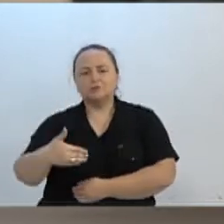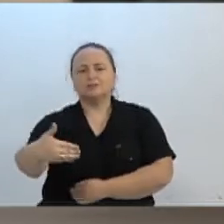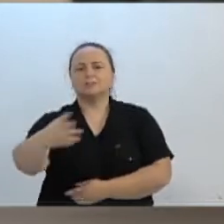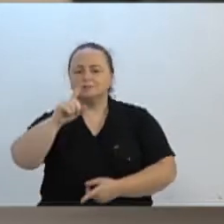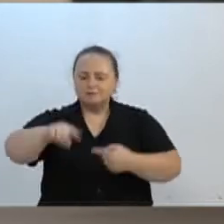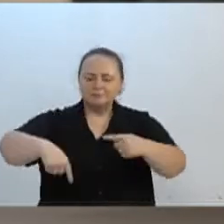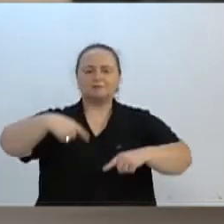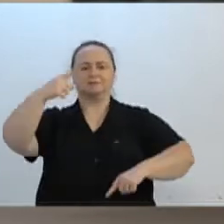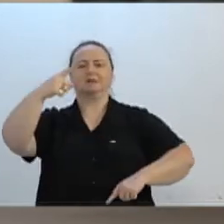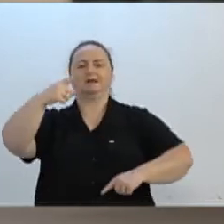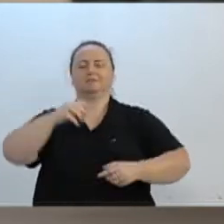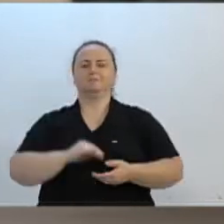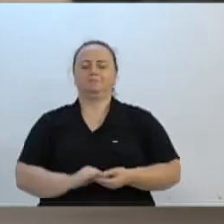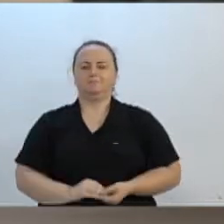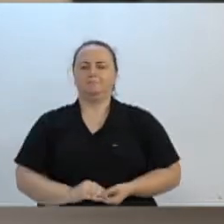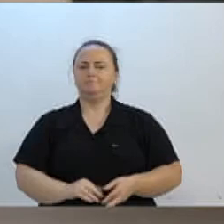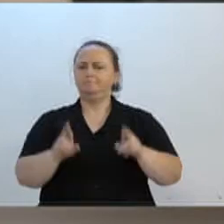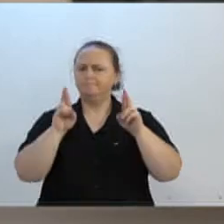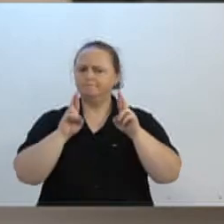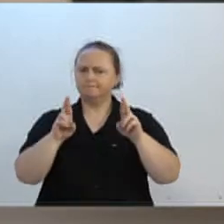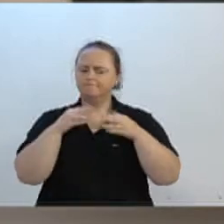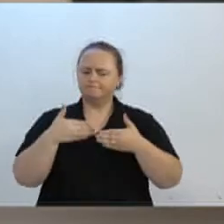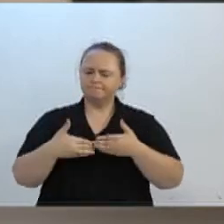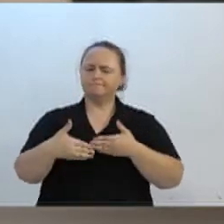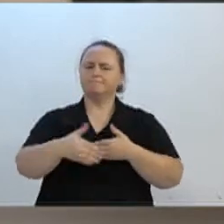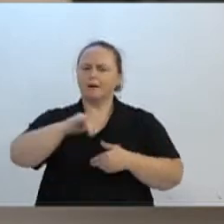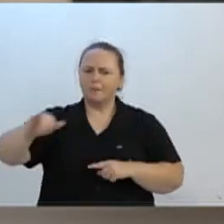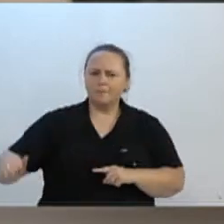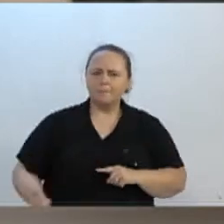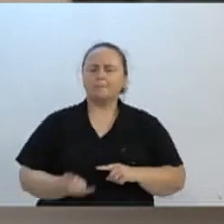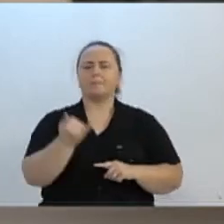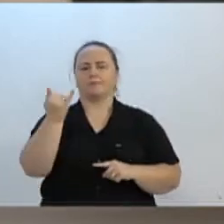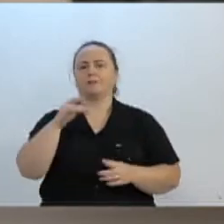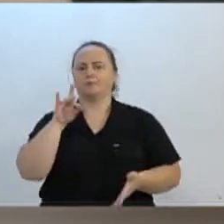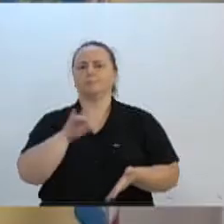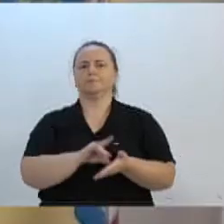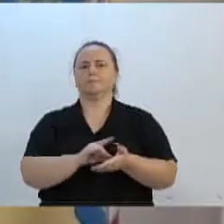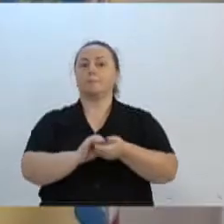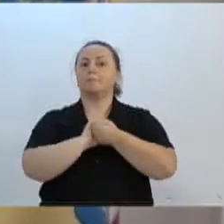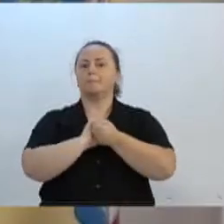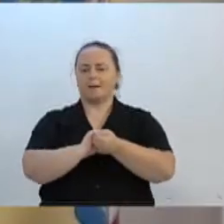tenho certeza que é, de uma caminhada muito proveitosa nessa casa legislativa. Parabéns.